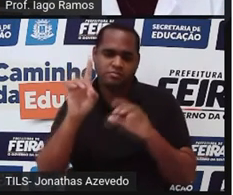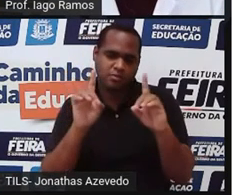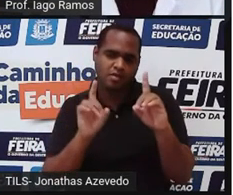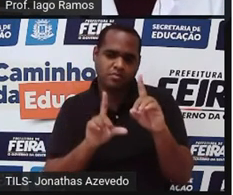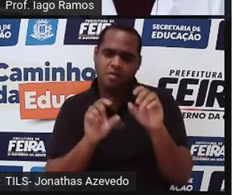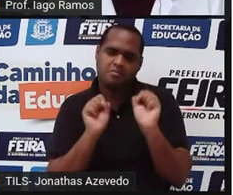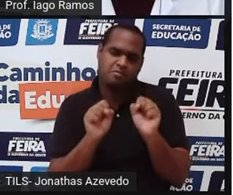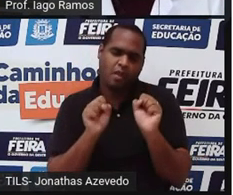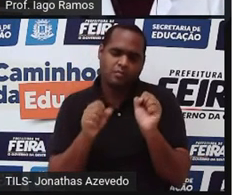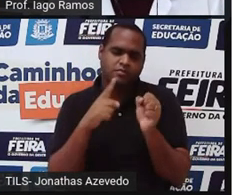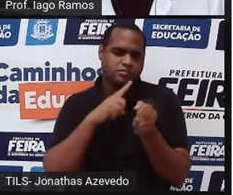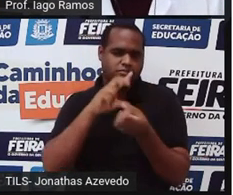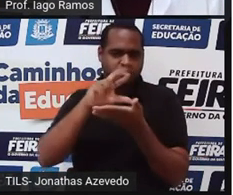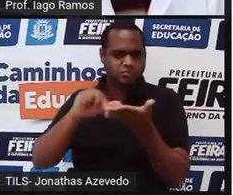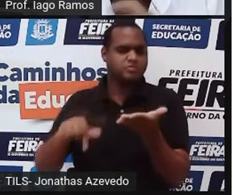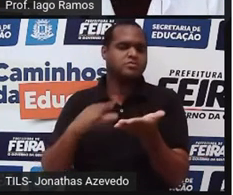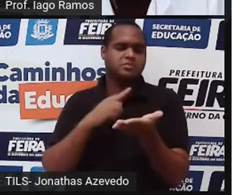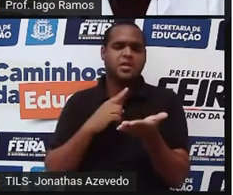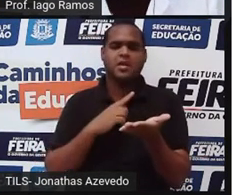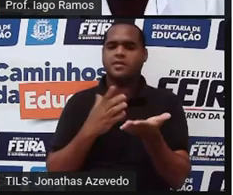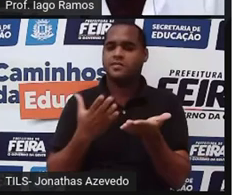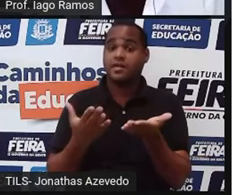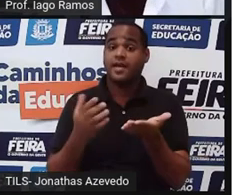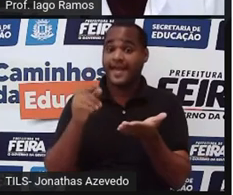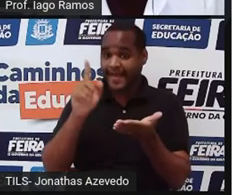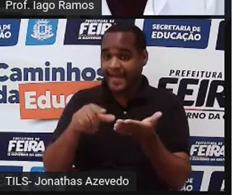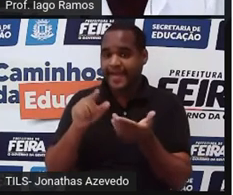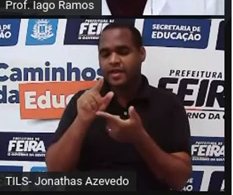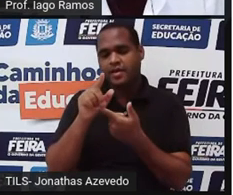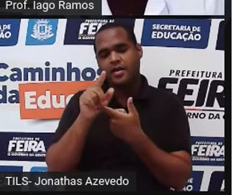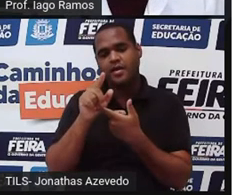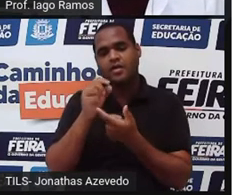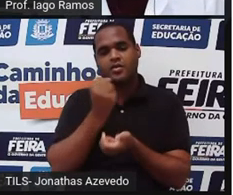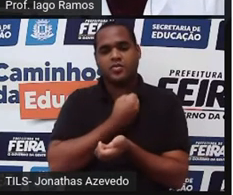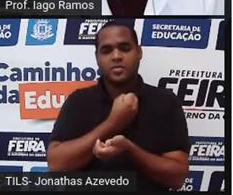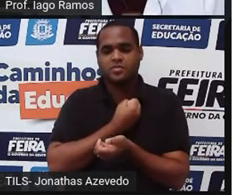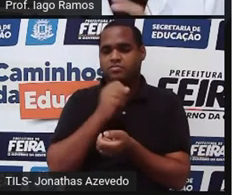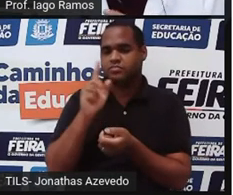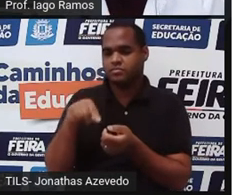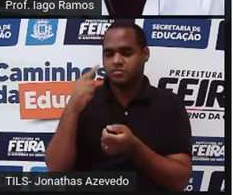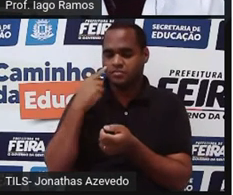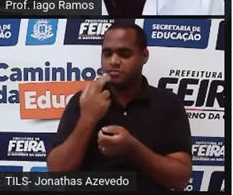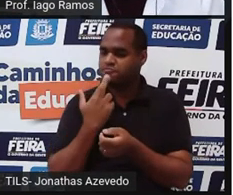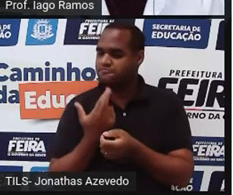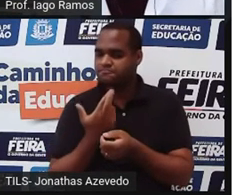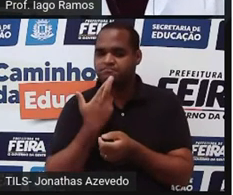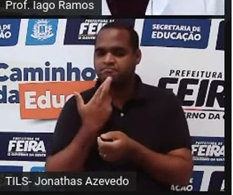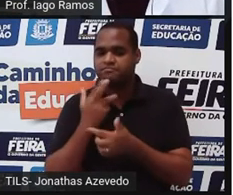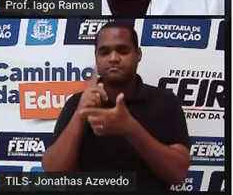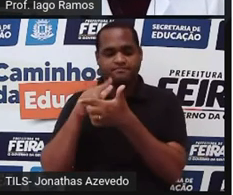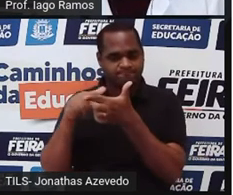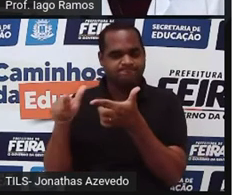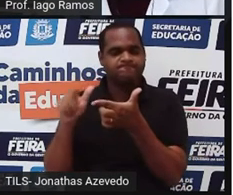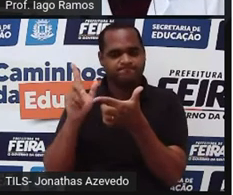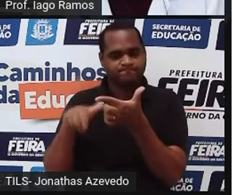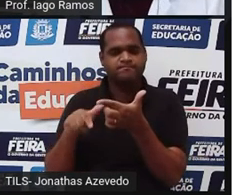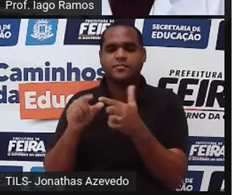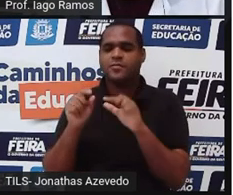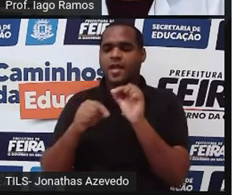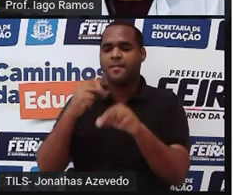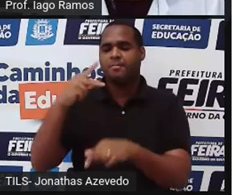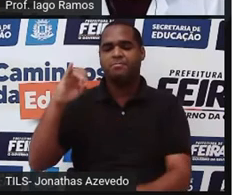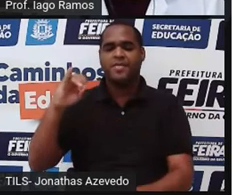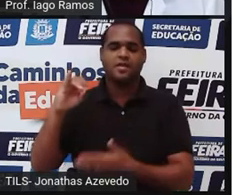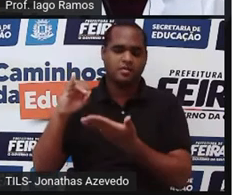importa o tamanho da circunferência, esse número é um número chamado, o resultado dessa divisão é um número chamado